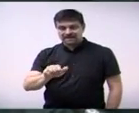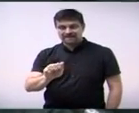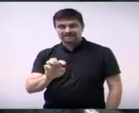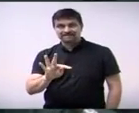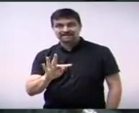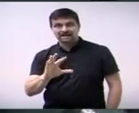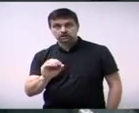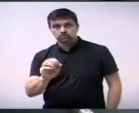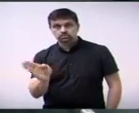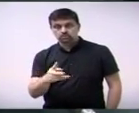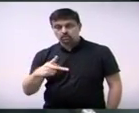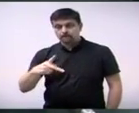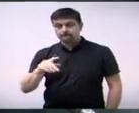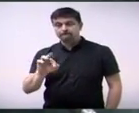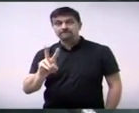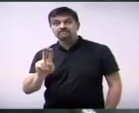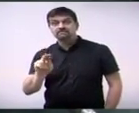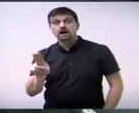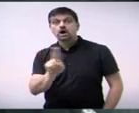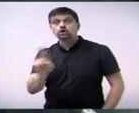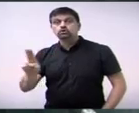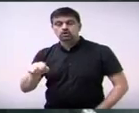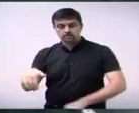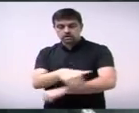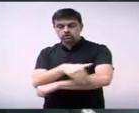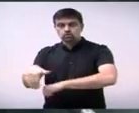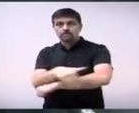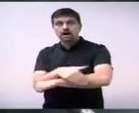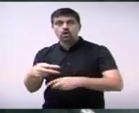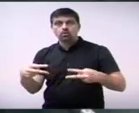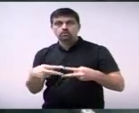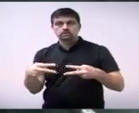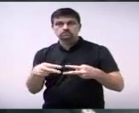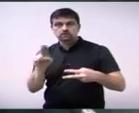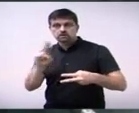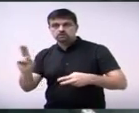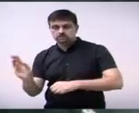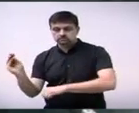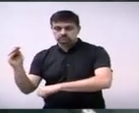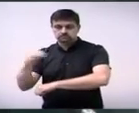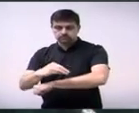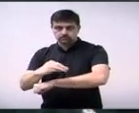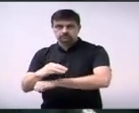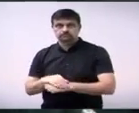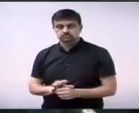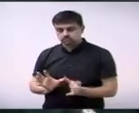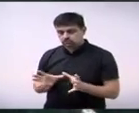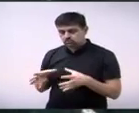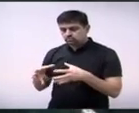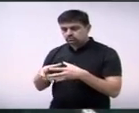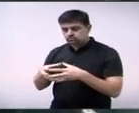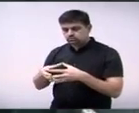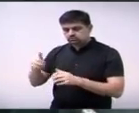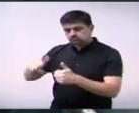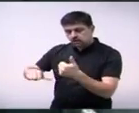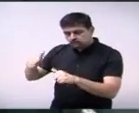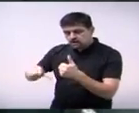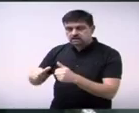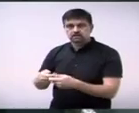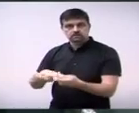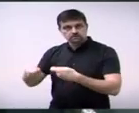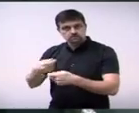via pública do município de Paulínia, pareceres 59 da Comissão de Justiça, 64 da Comissão de Finanças,